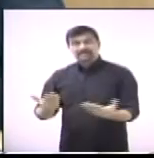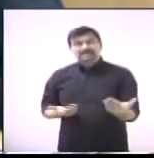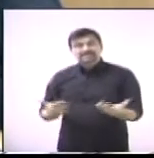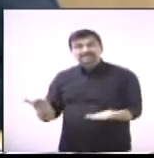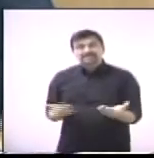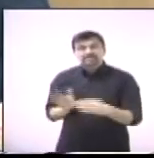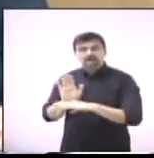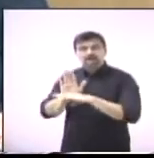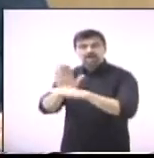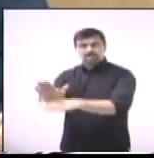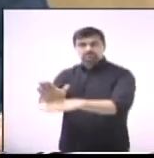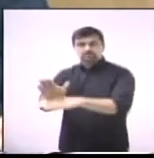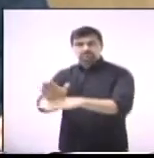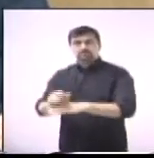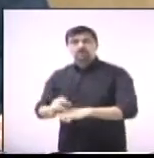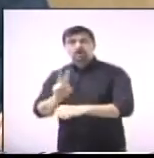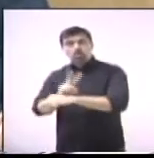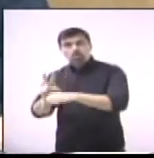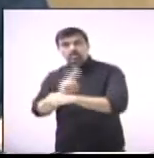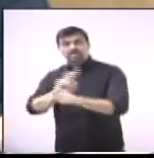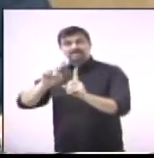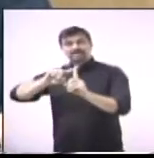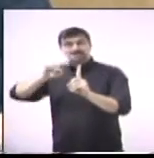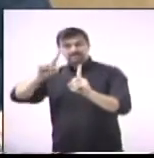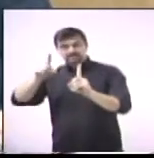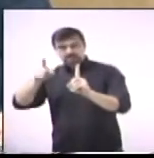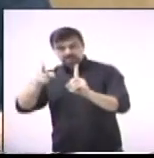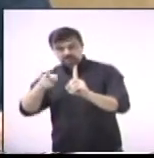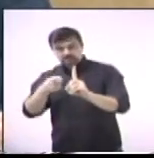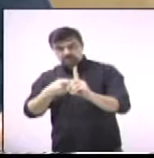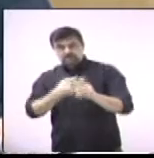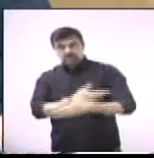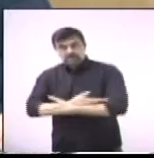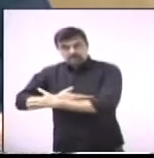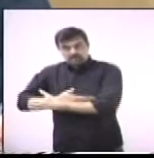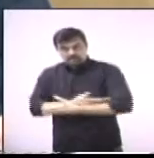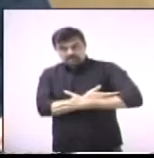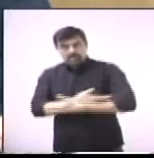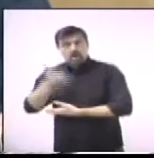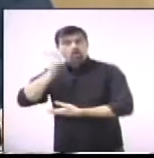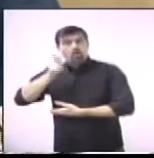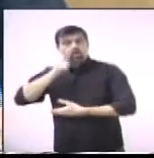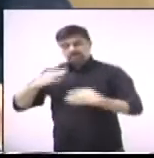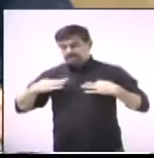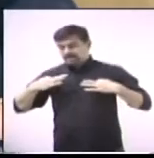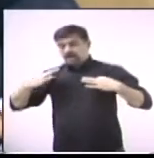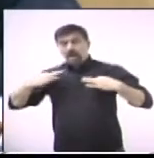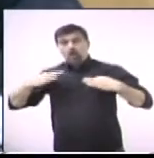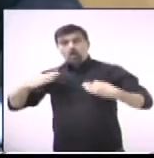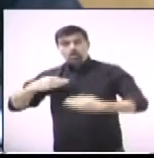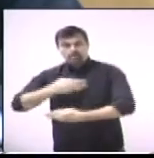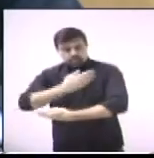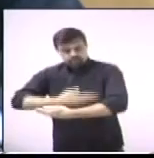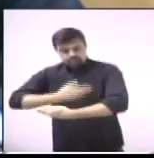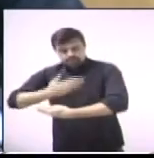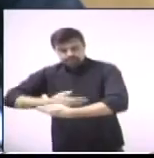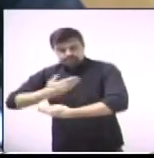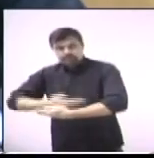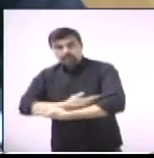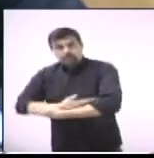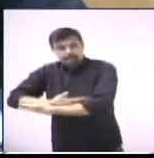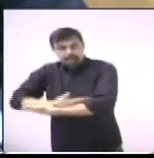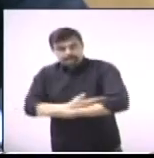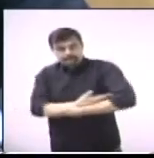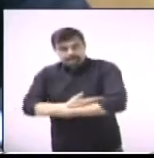tanto a questão do curso de gestantes, que acontece lá na UBS Monte Alegre, em conjunto com a Secretaria de Saúde,